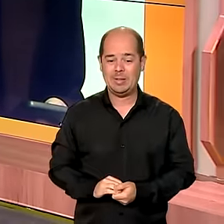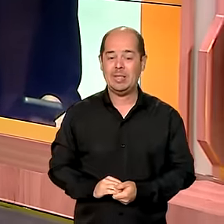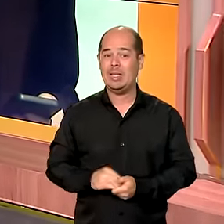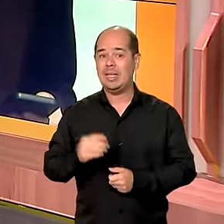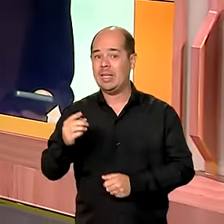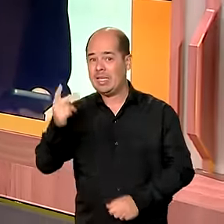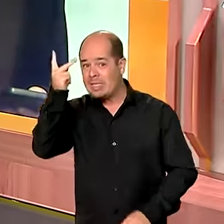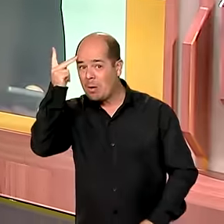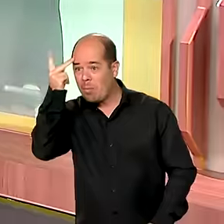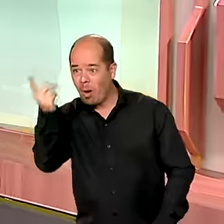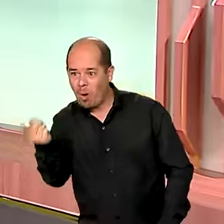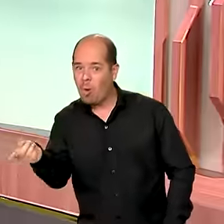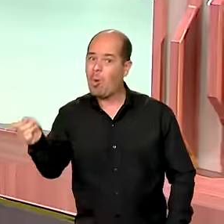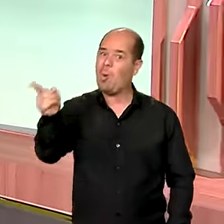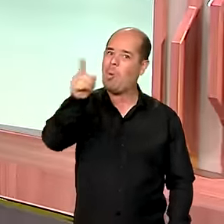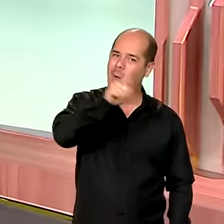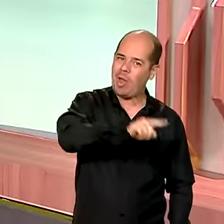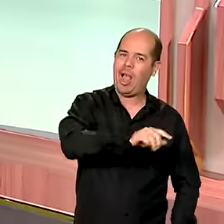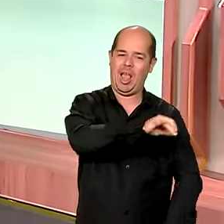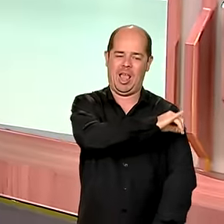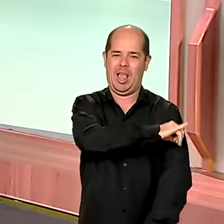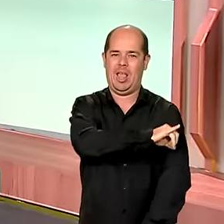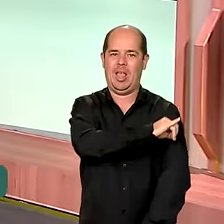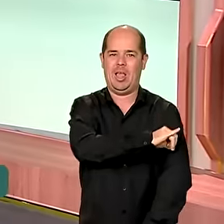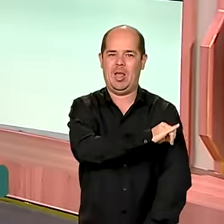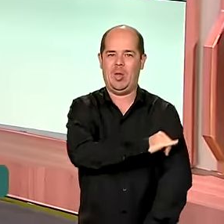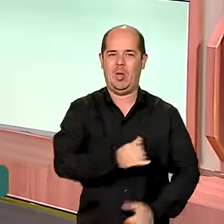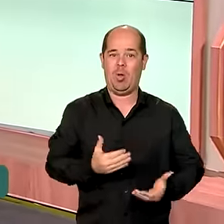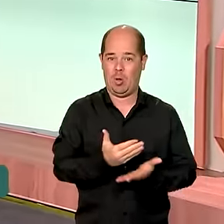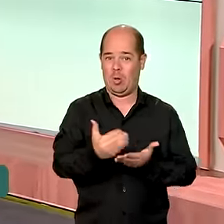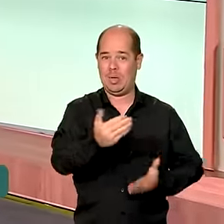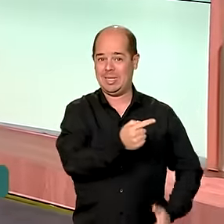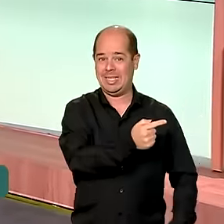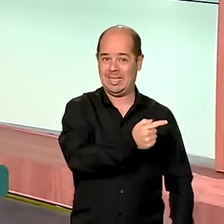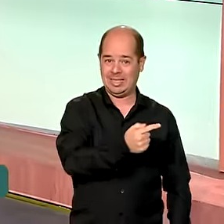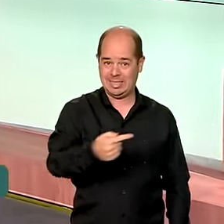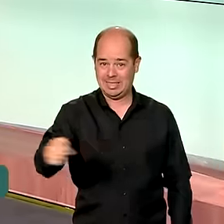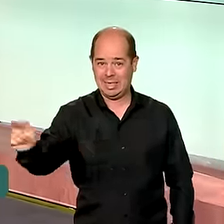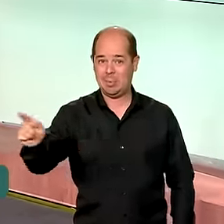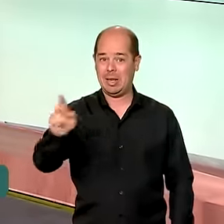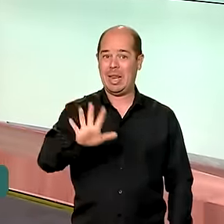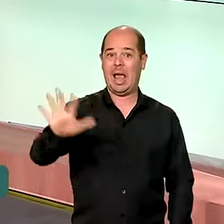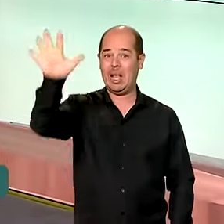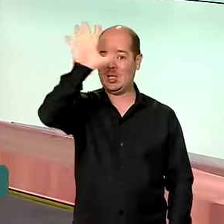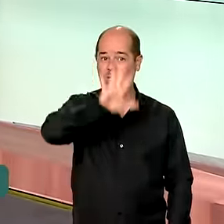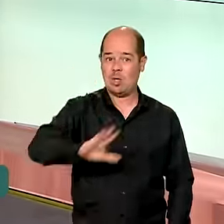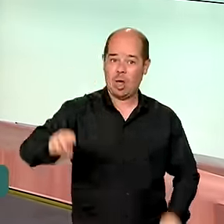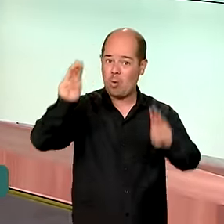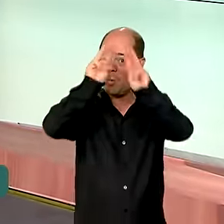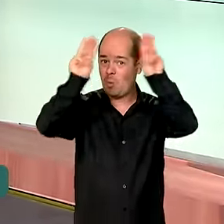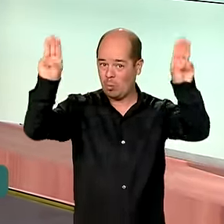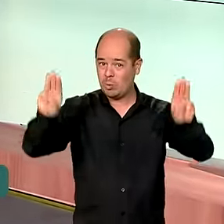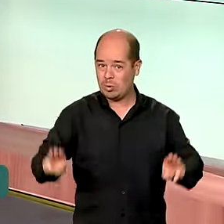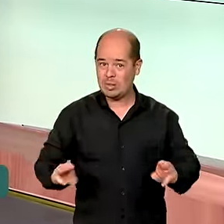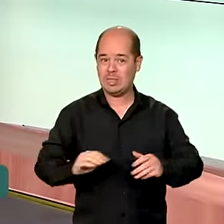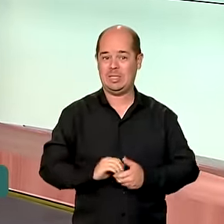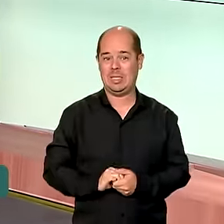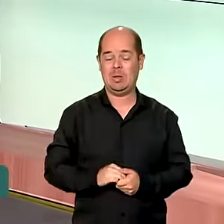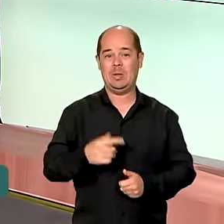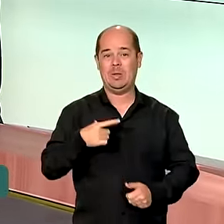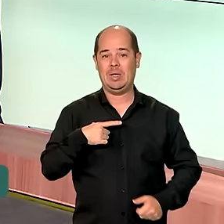Rio de Janeiro, porque começa hoje a Semana Nacional de Museus. Mais de mil instituições culturais e educativas